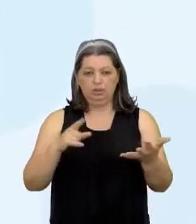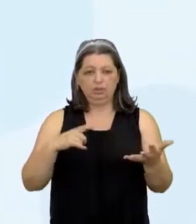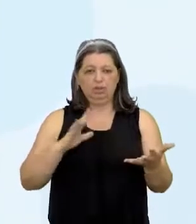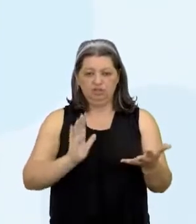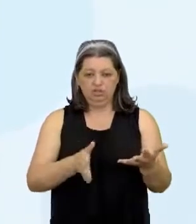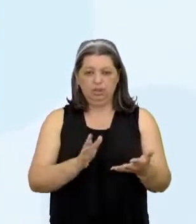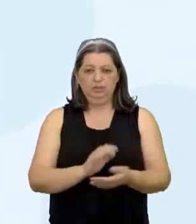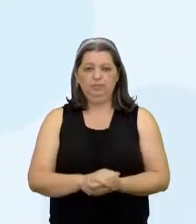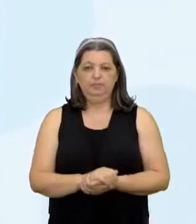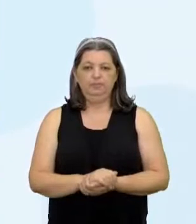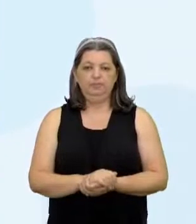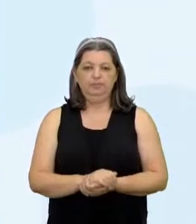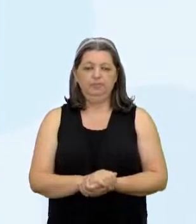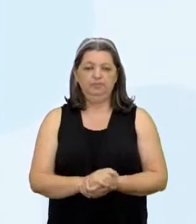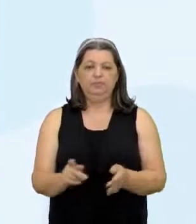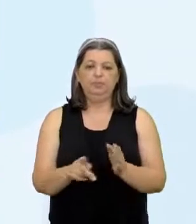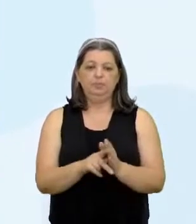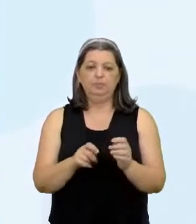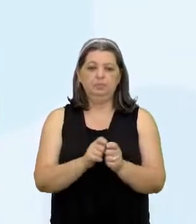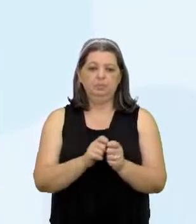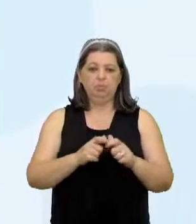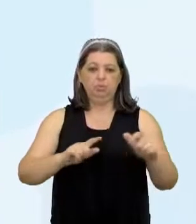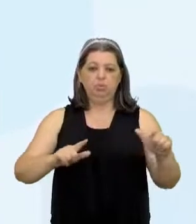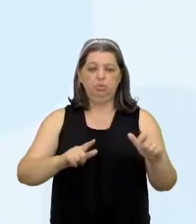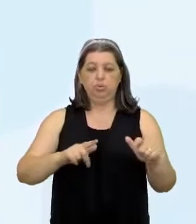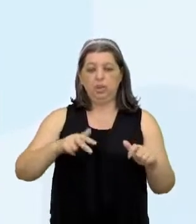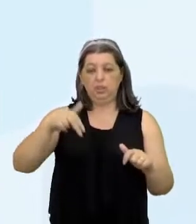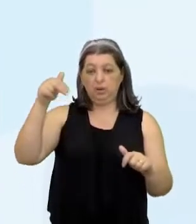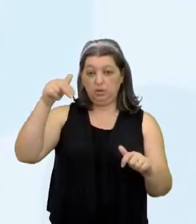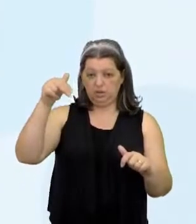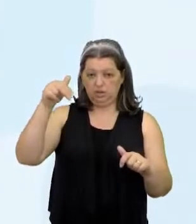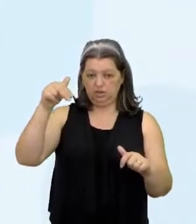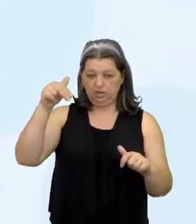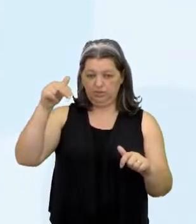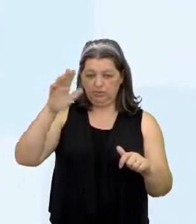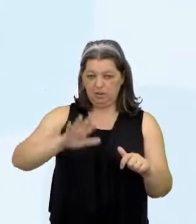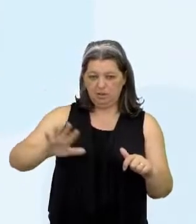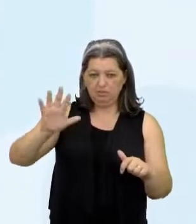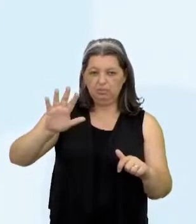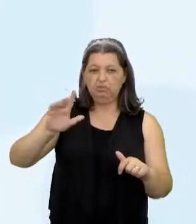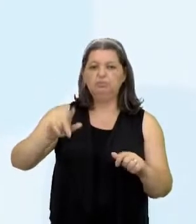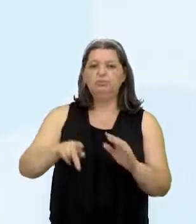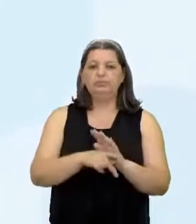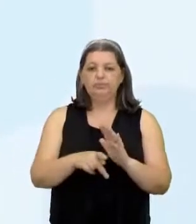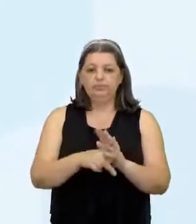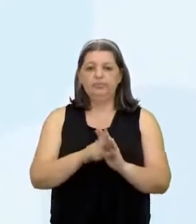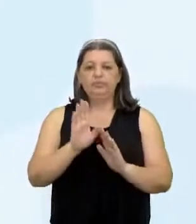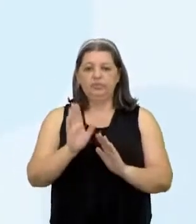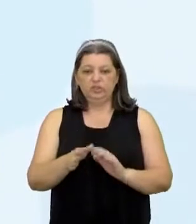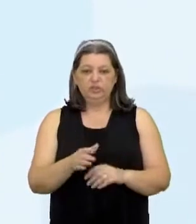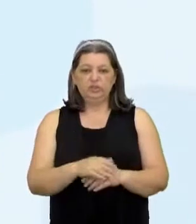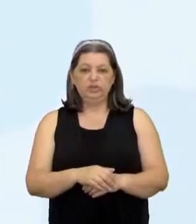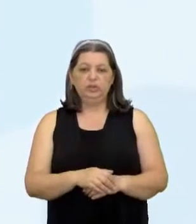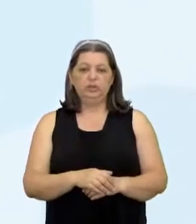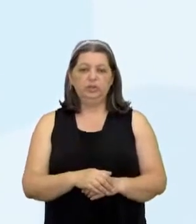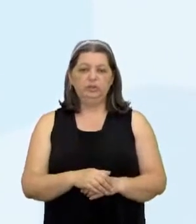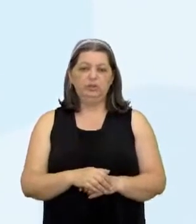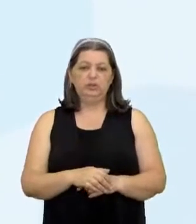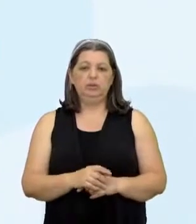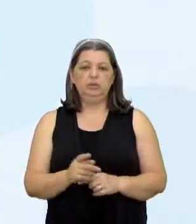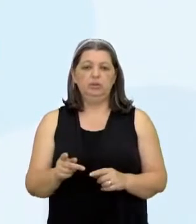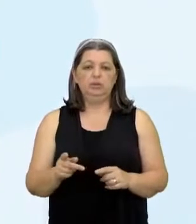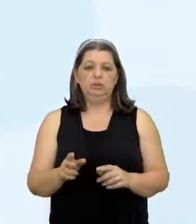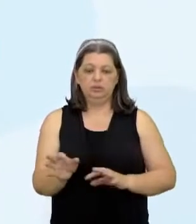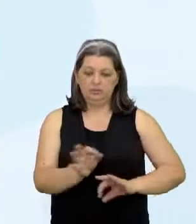Numa maior projeção Na região norte E as regularizadas Que também aí Aparece